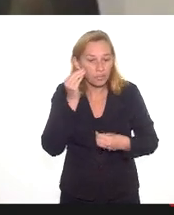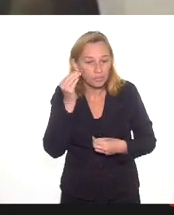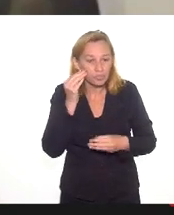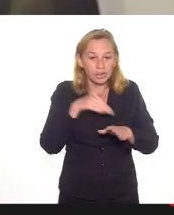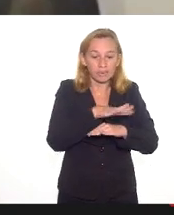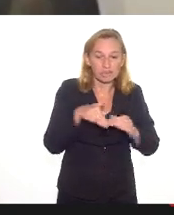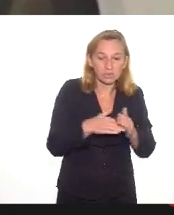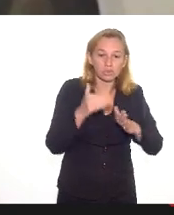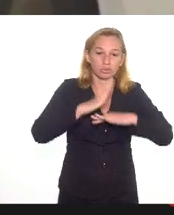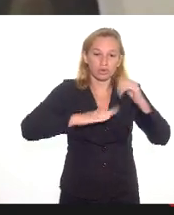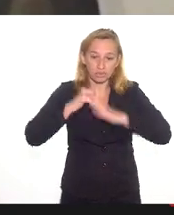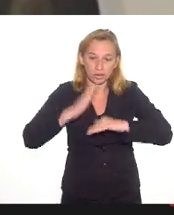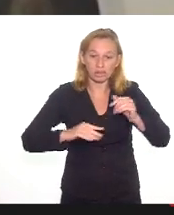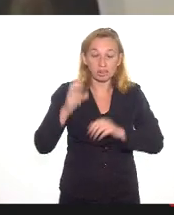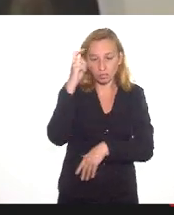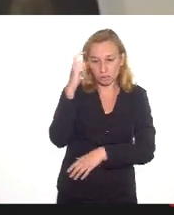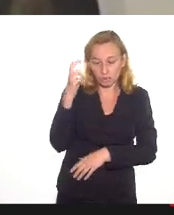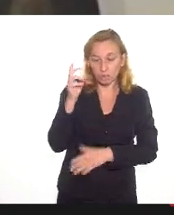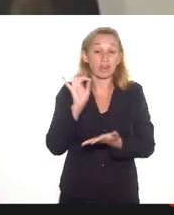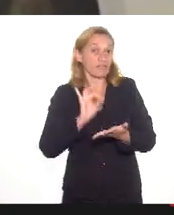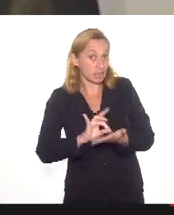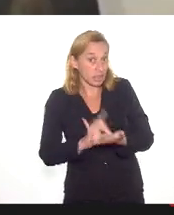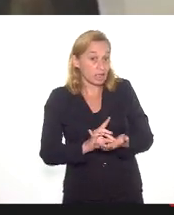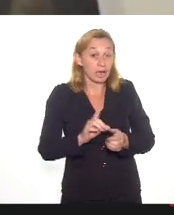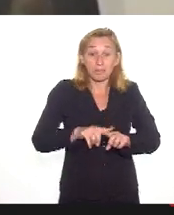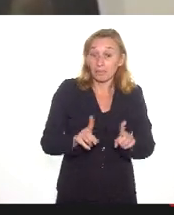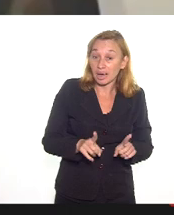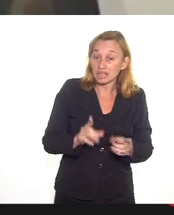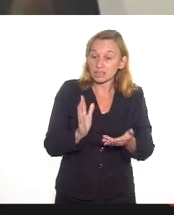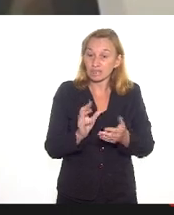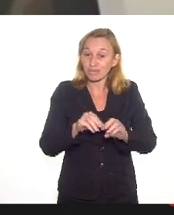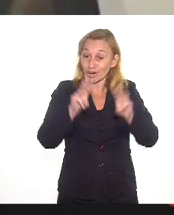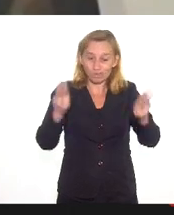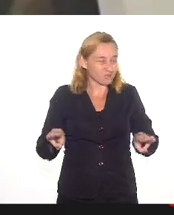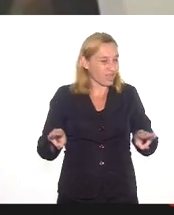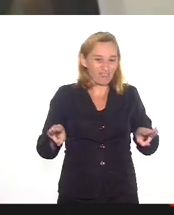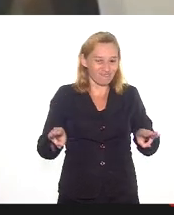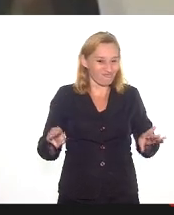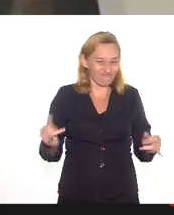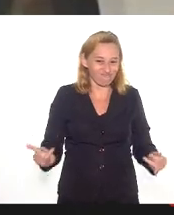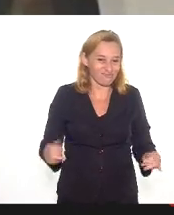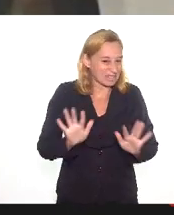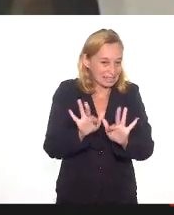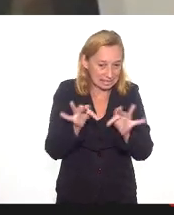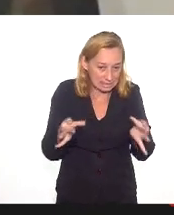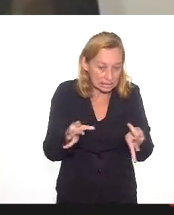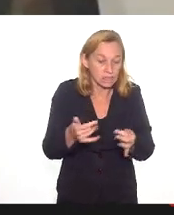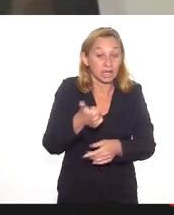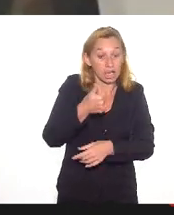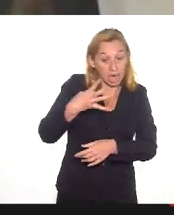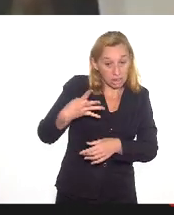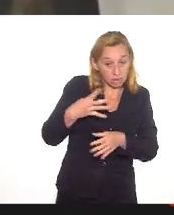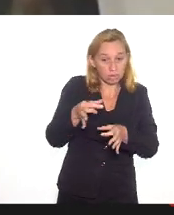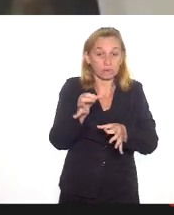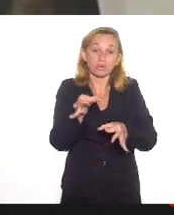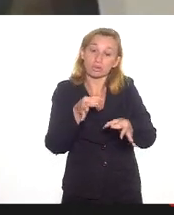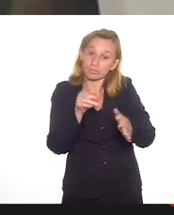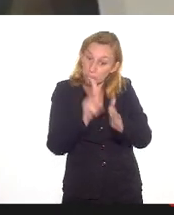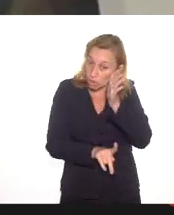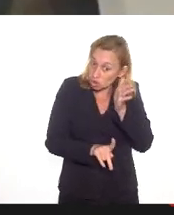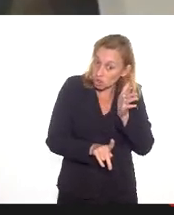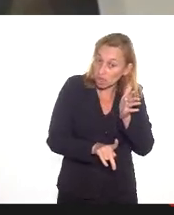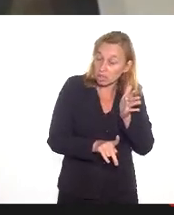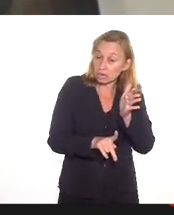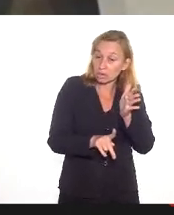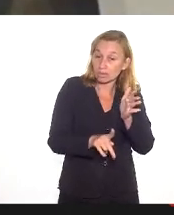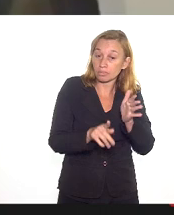para todos os profissionais da cultura, é verdade, mas para os museus não foi tão simples. Tivemos 14 projetos contemplados para